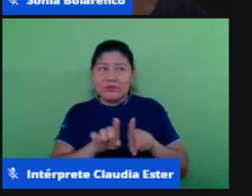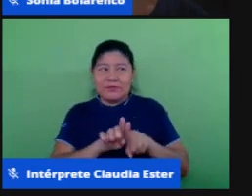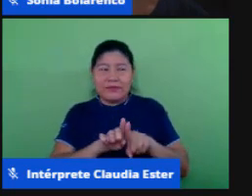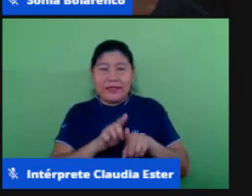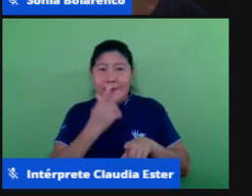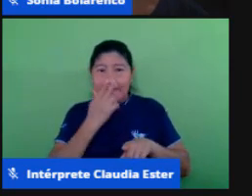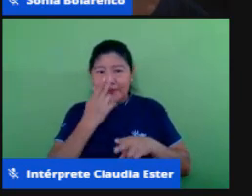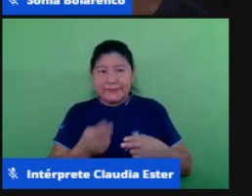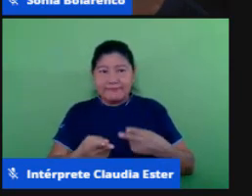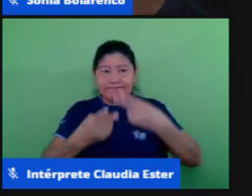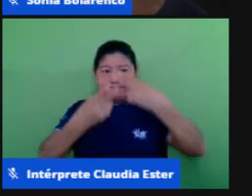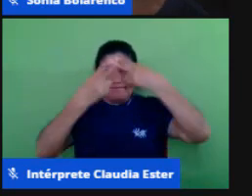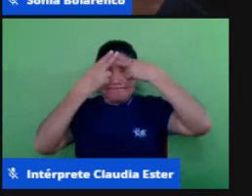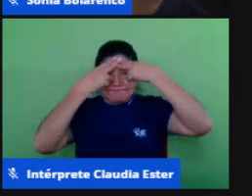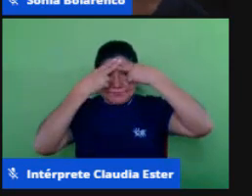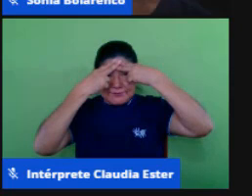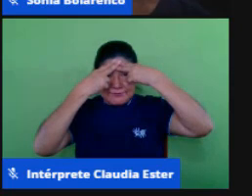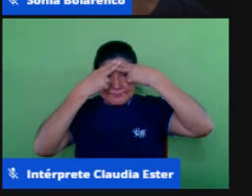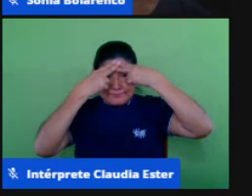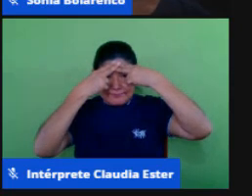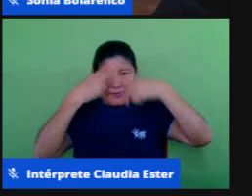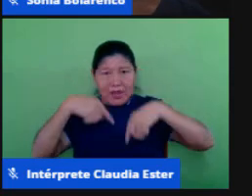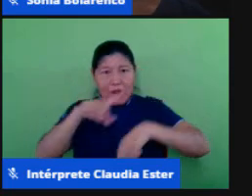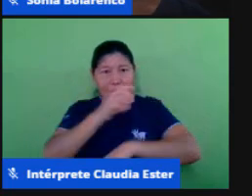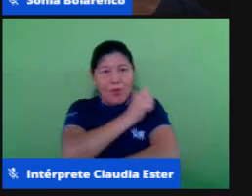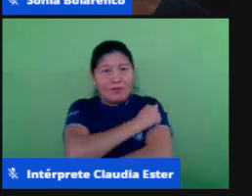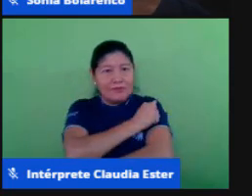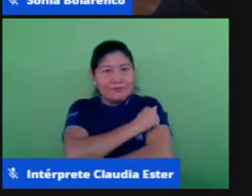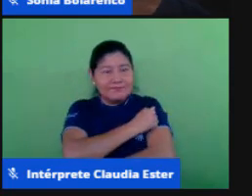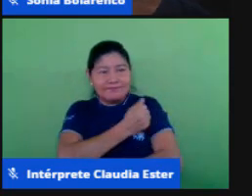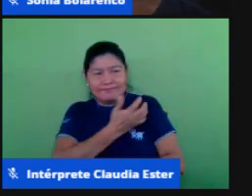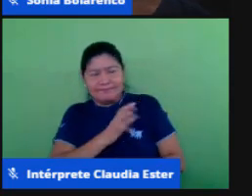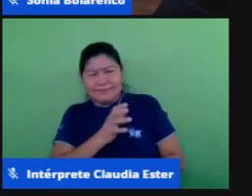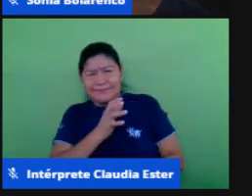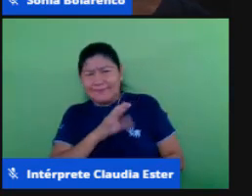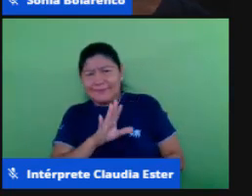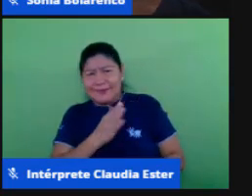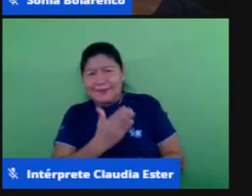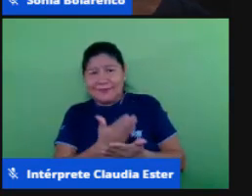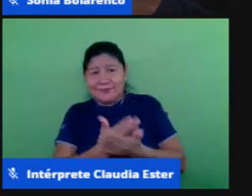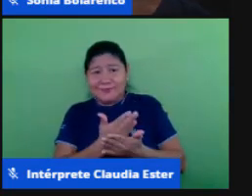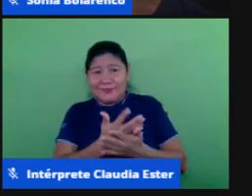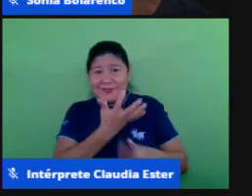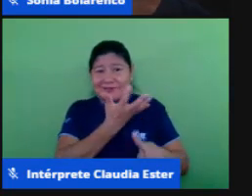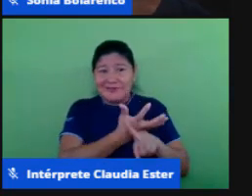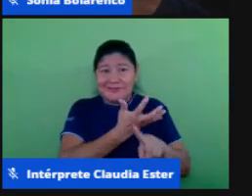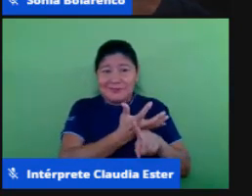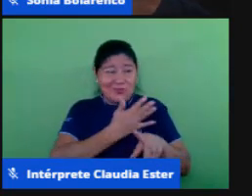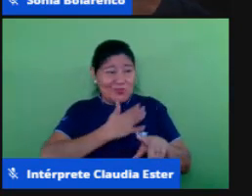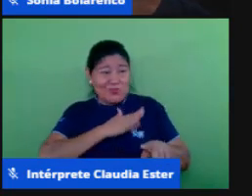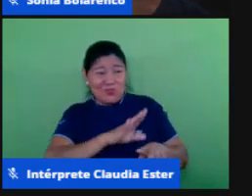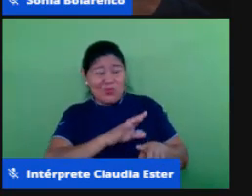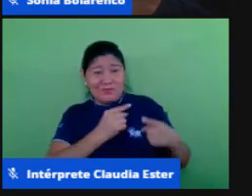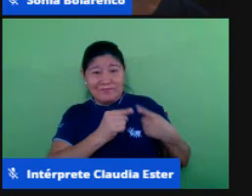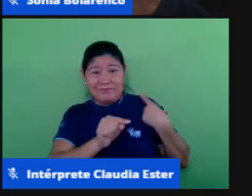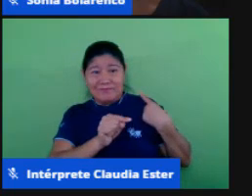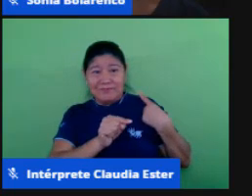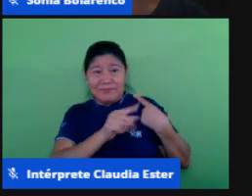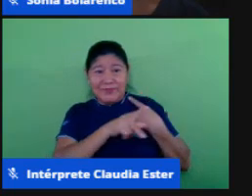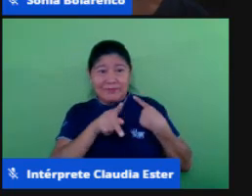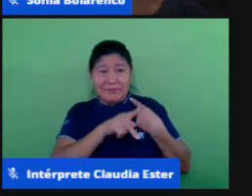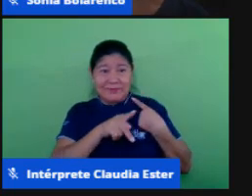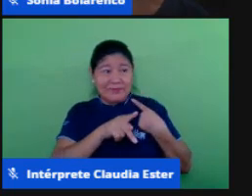e se constrói de uma maneira tal que o aluno ele não consegue não não